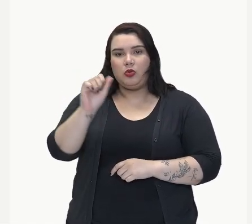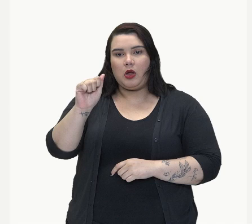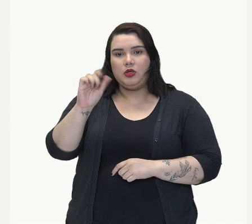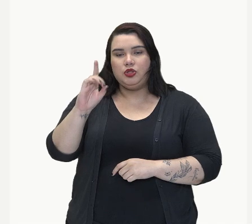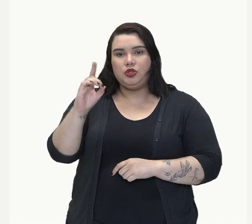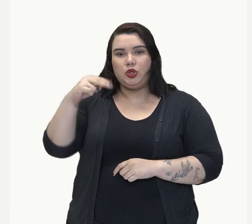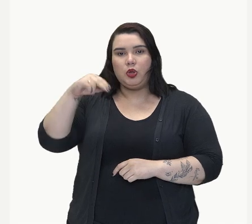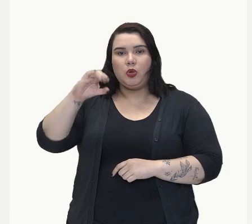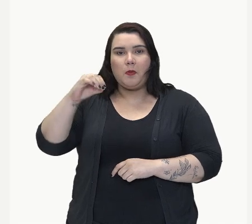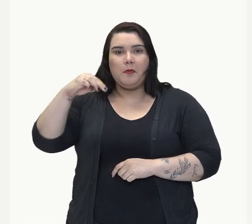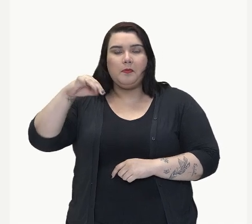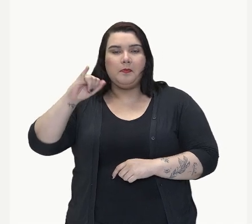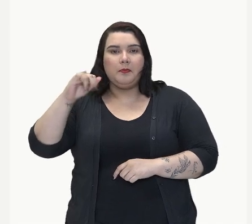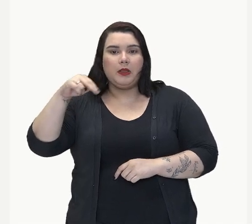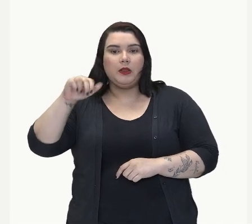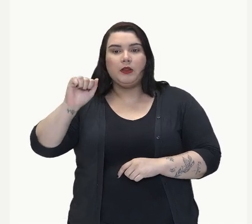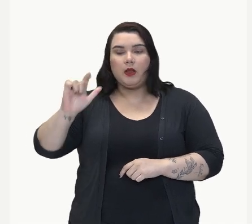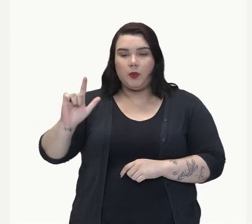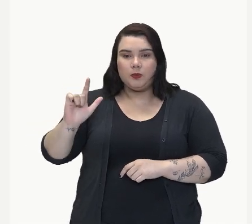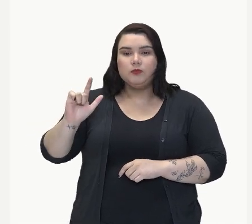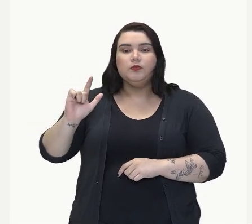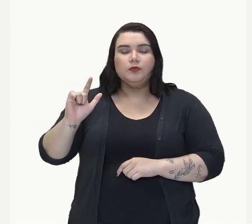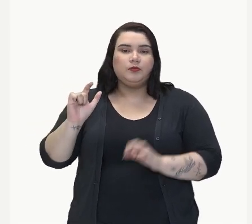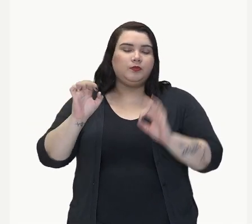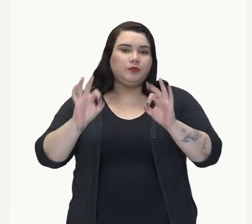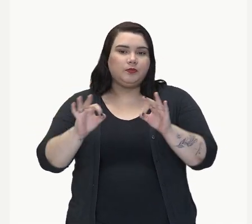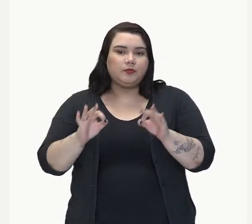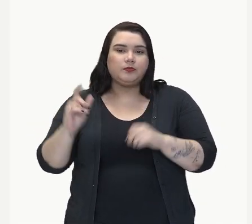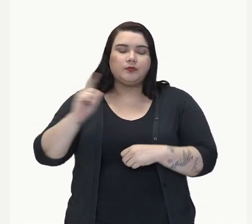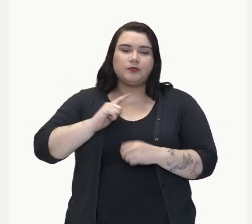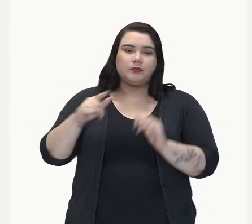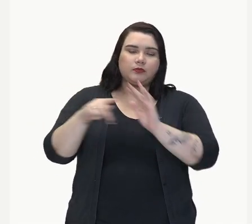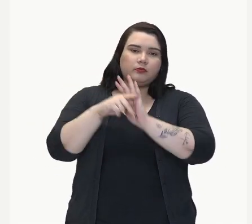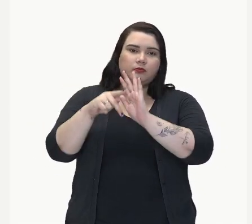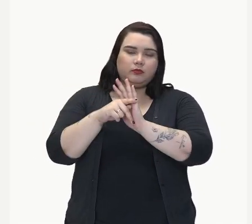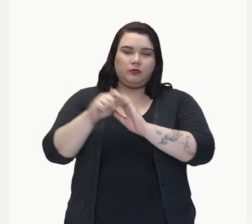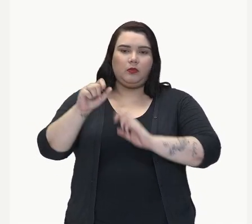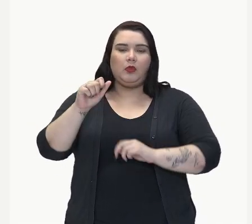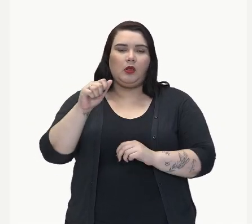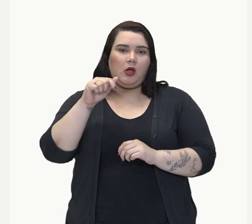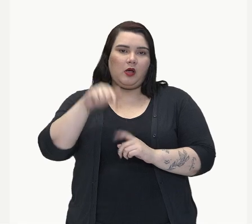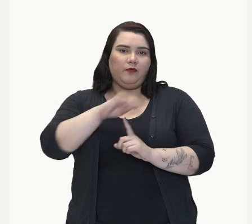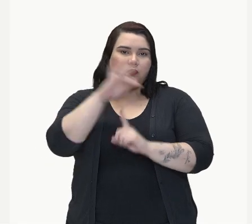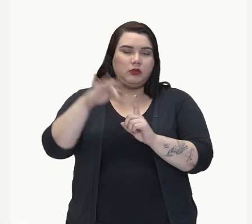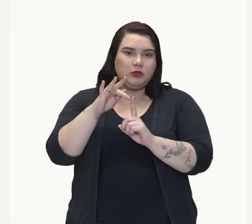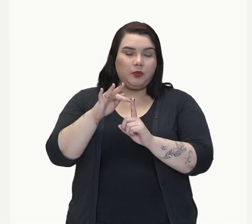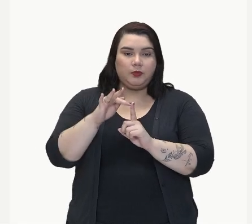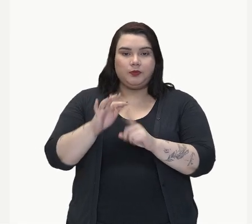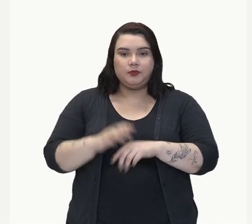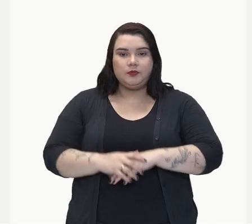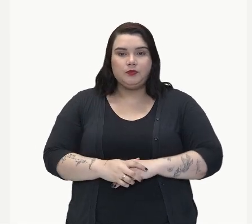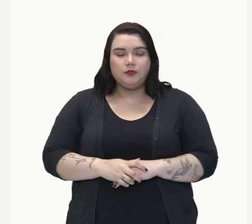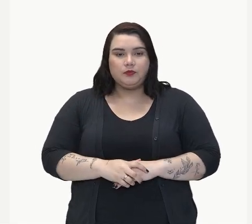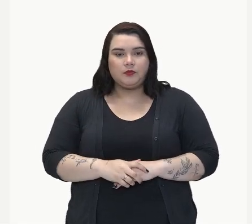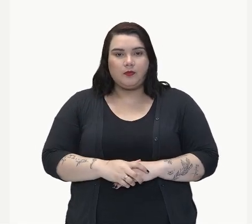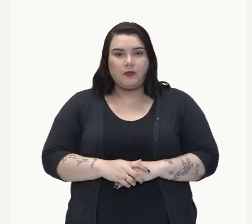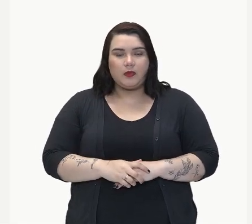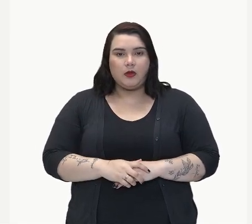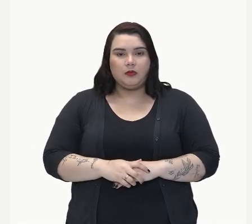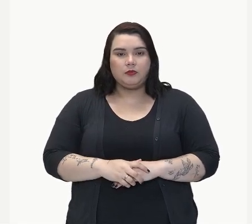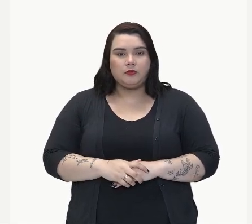aqui do nome, né? Ele está fazendo o papel de adjunto adnominal. Tá certo?